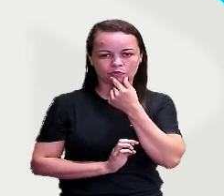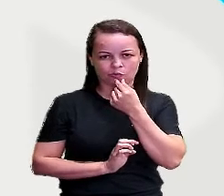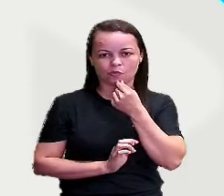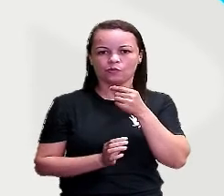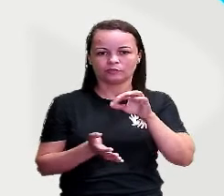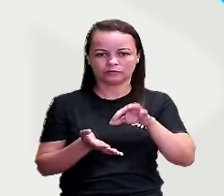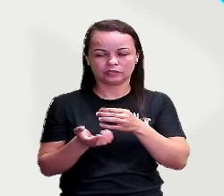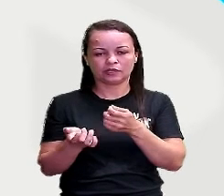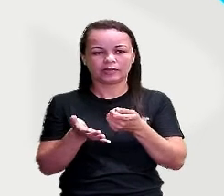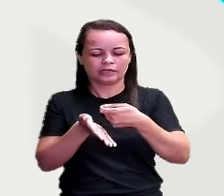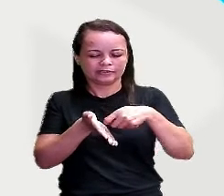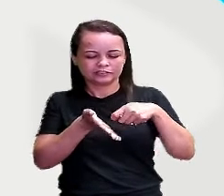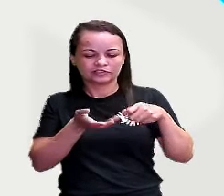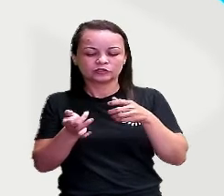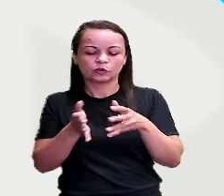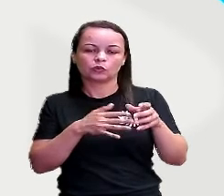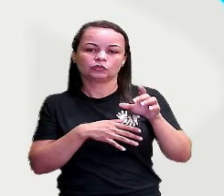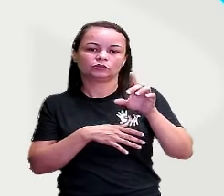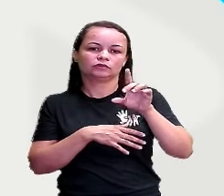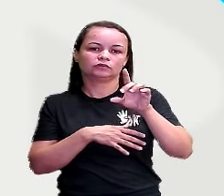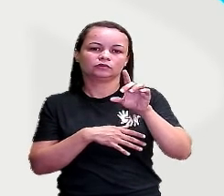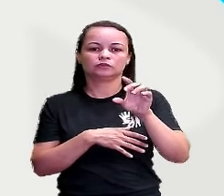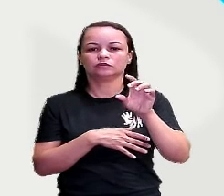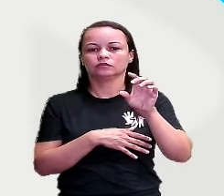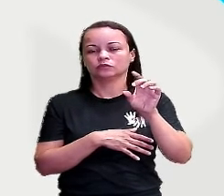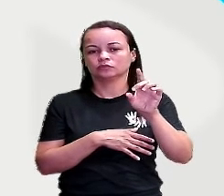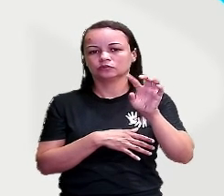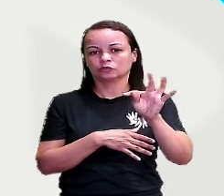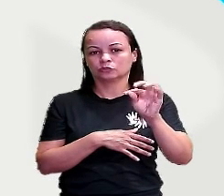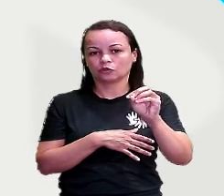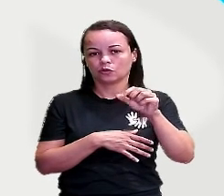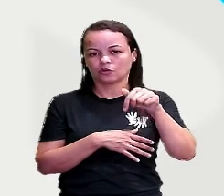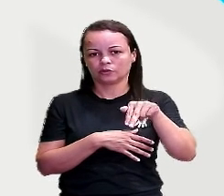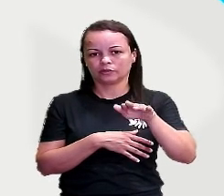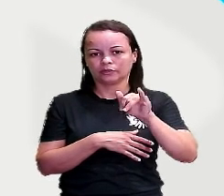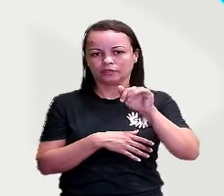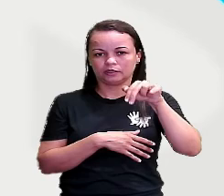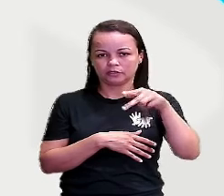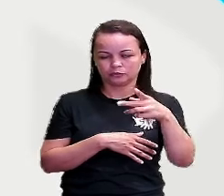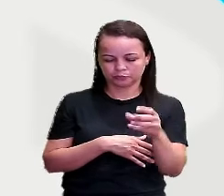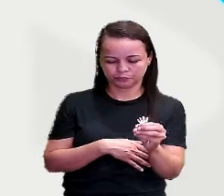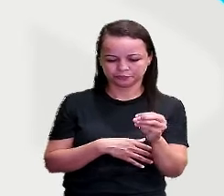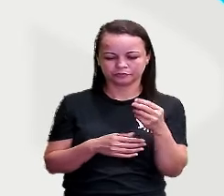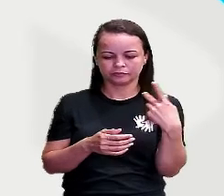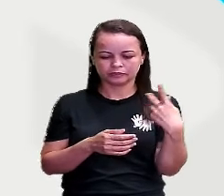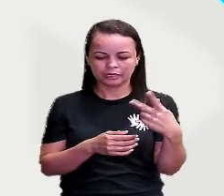o verbo desenhar e fazer, nesse trechinho, indica aí